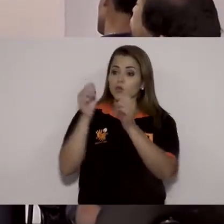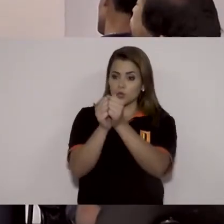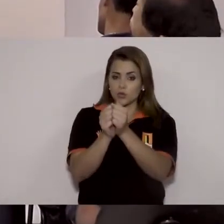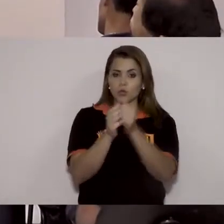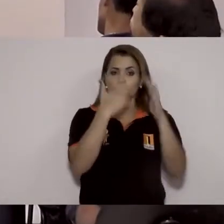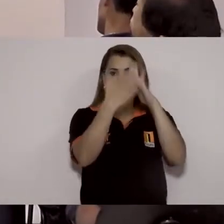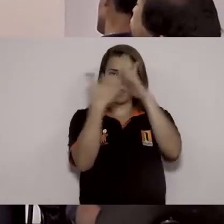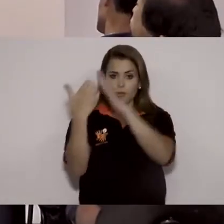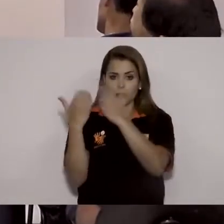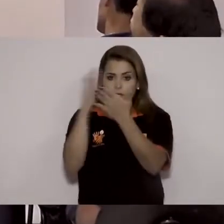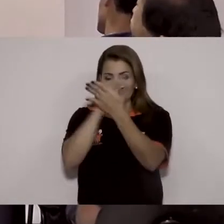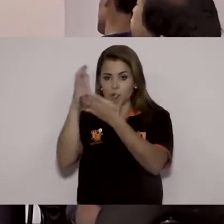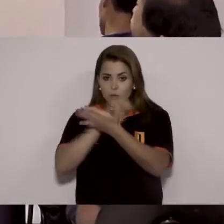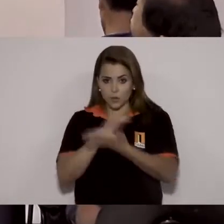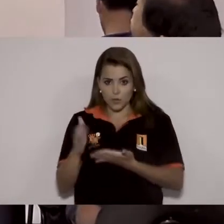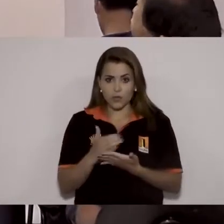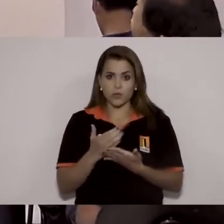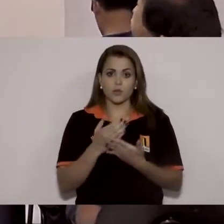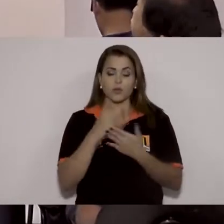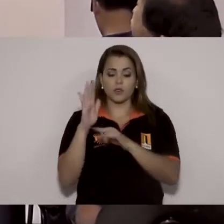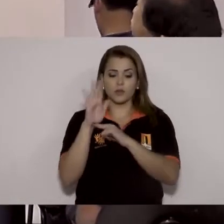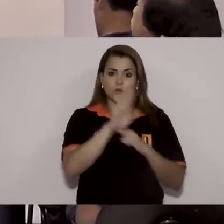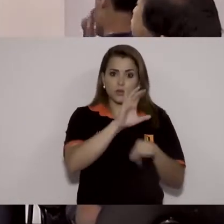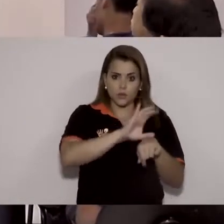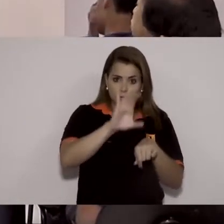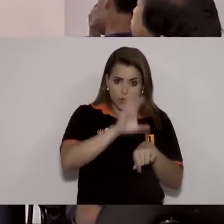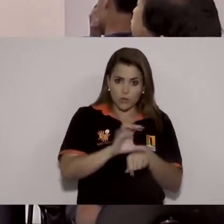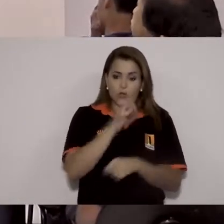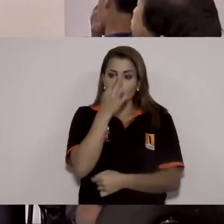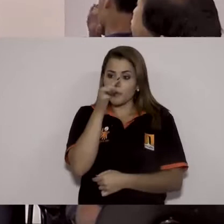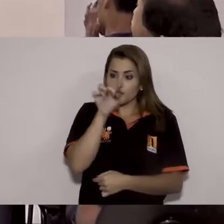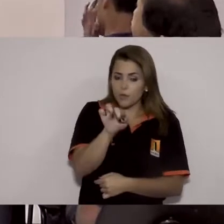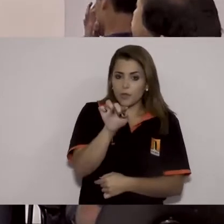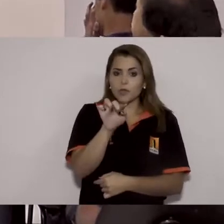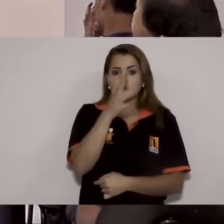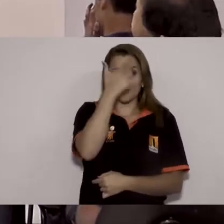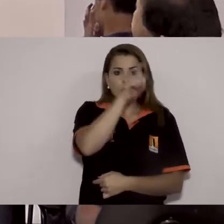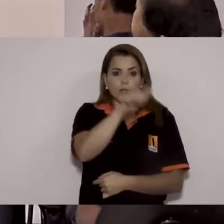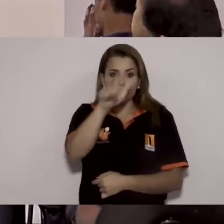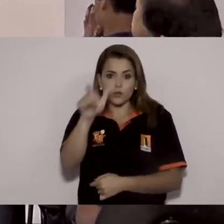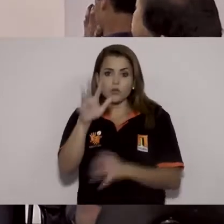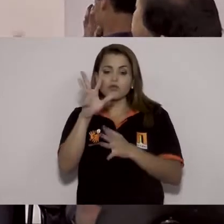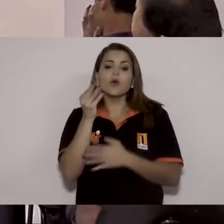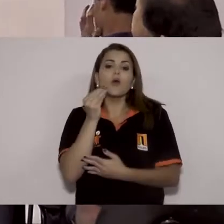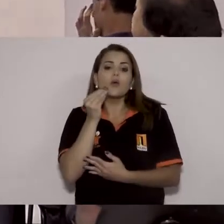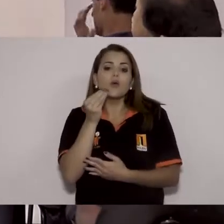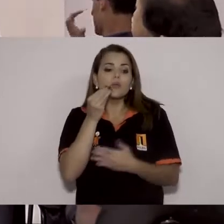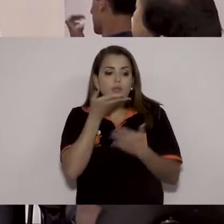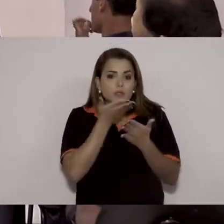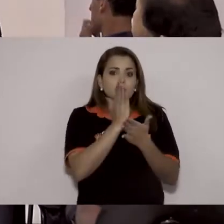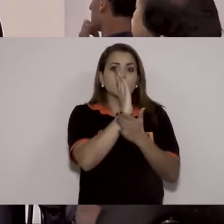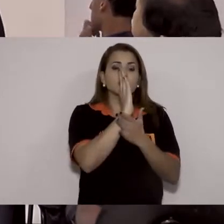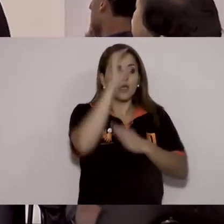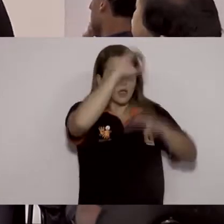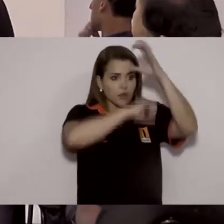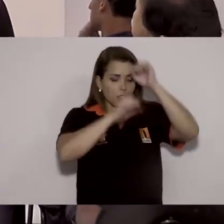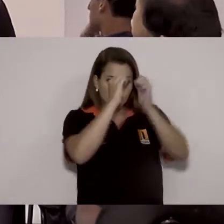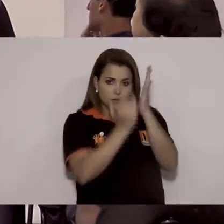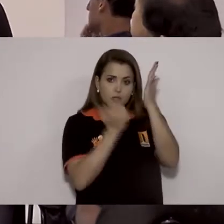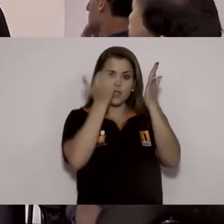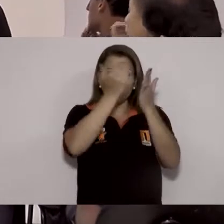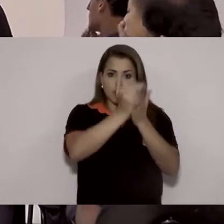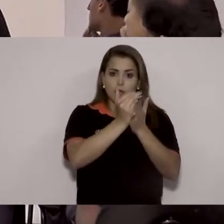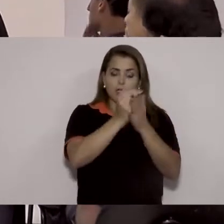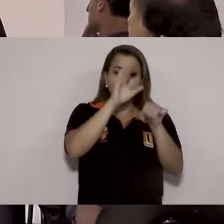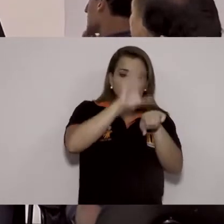empresas educadoras, mais de 1.500 jovens tiveram a oportunidade de colocar em prática os conteúdos aprendidos em